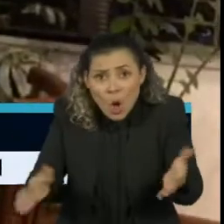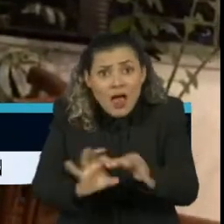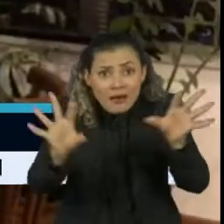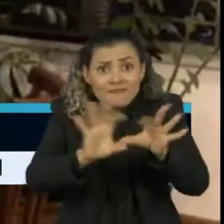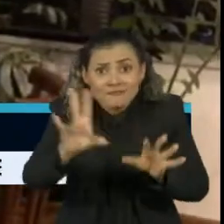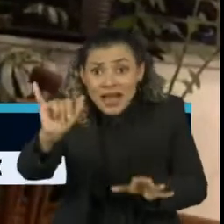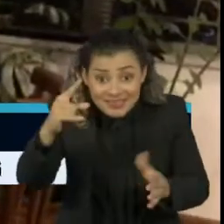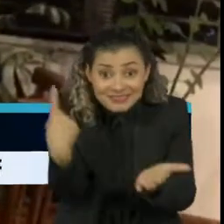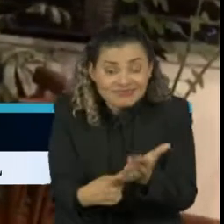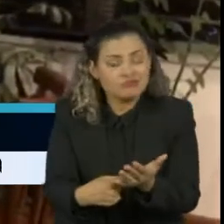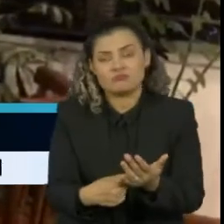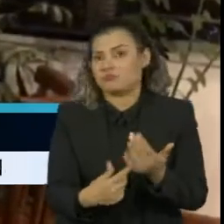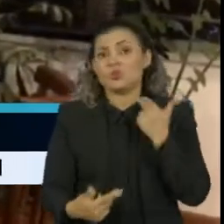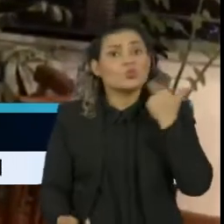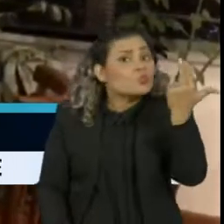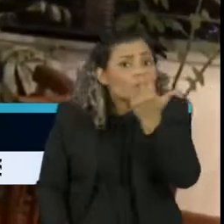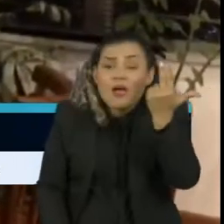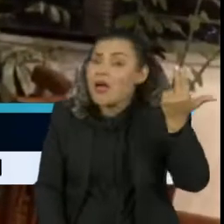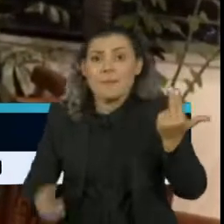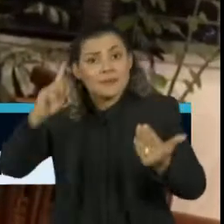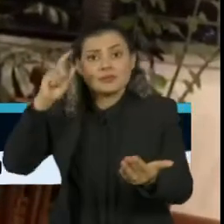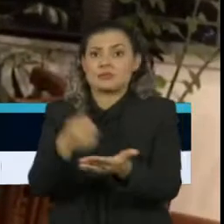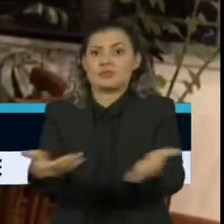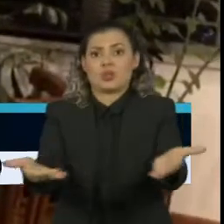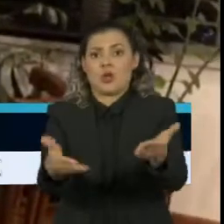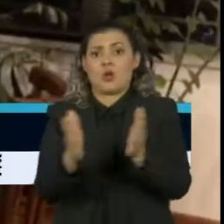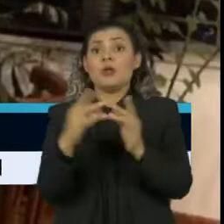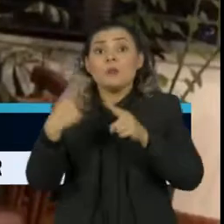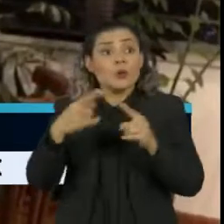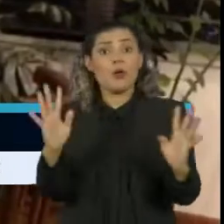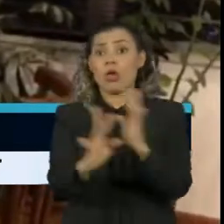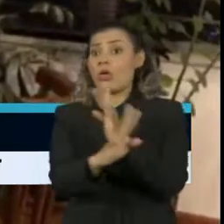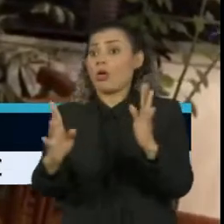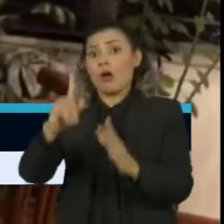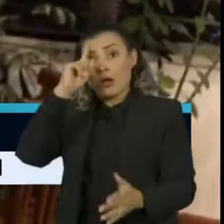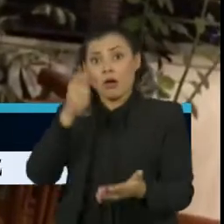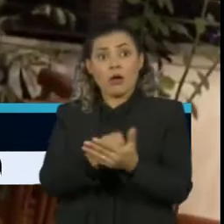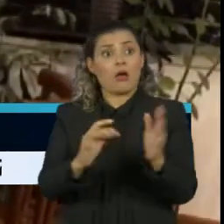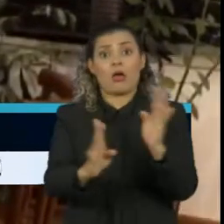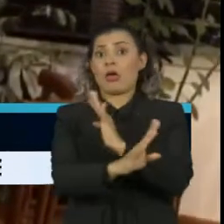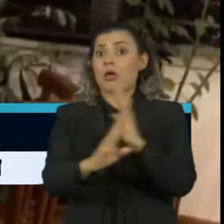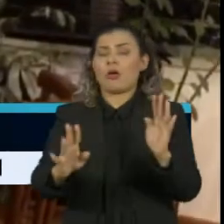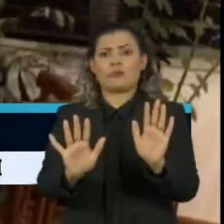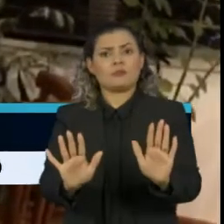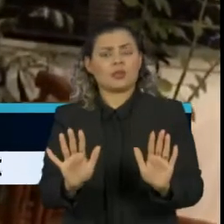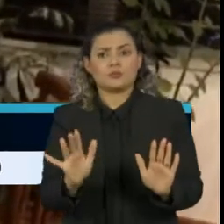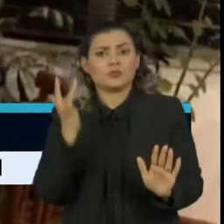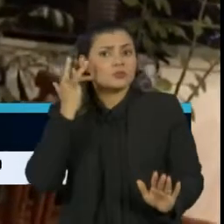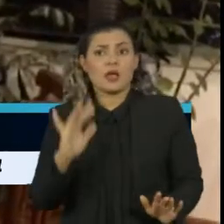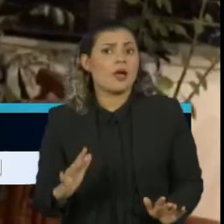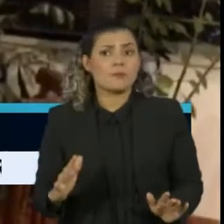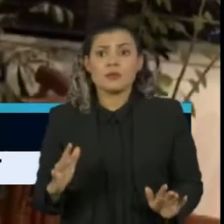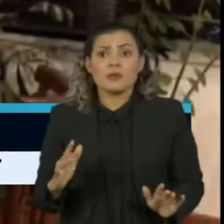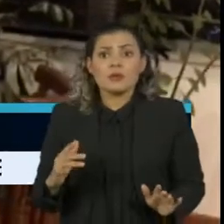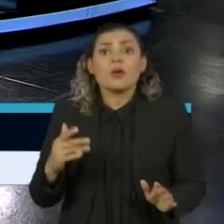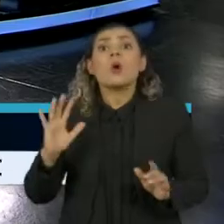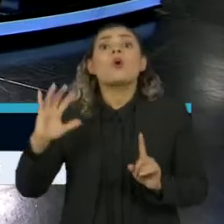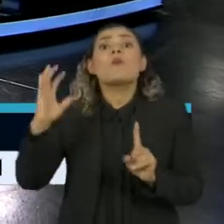realizar qualquer coisa que traga uma multidão, que junte, que reúne uma multidão, não pensando nas consequências.